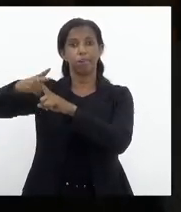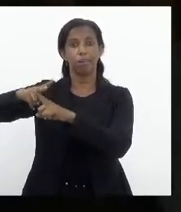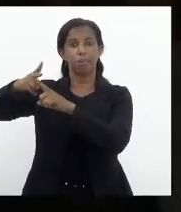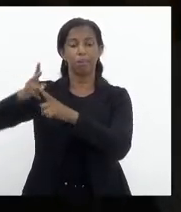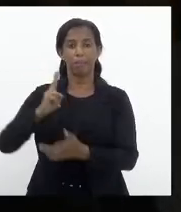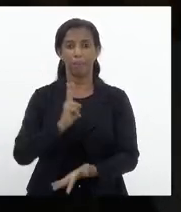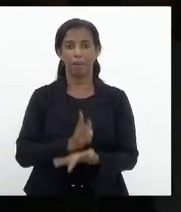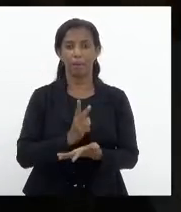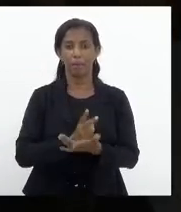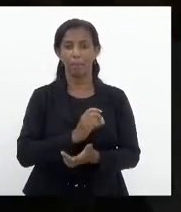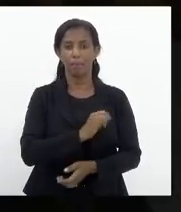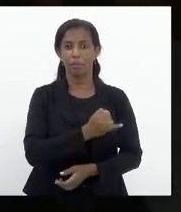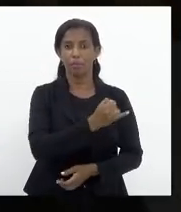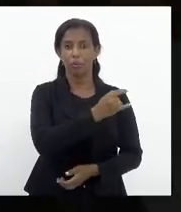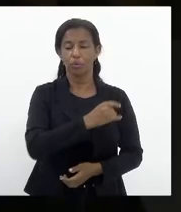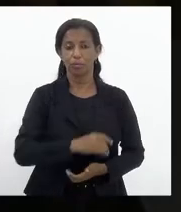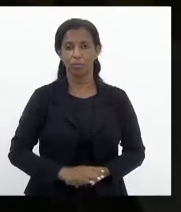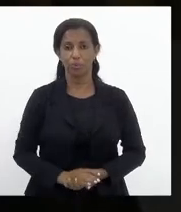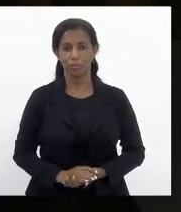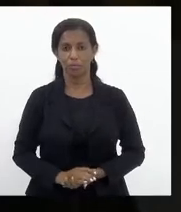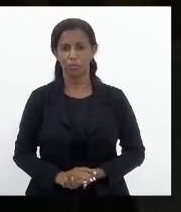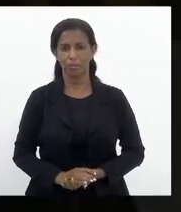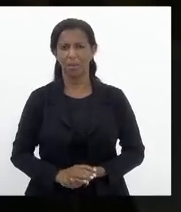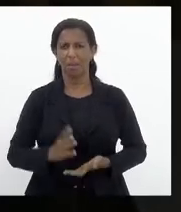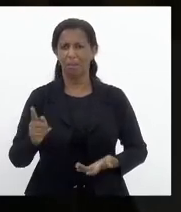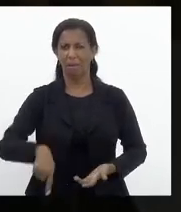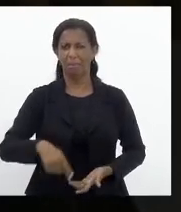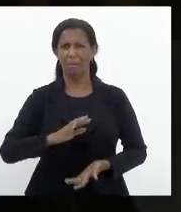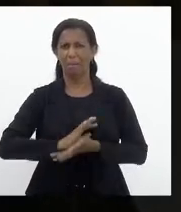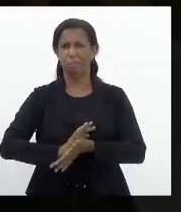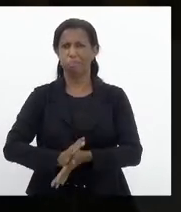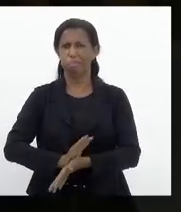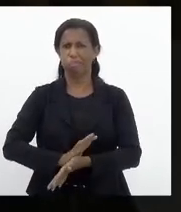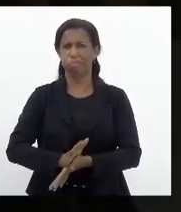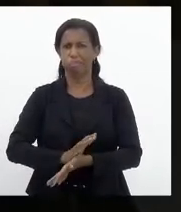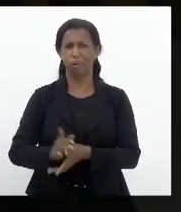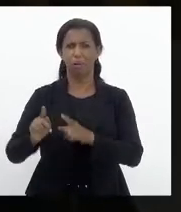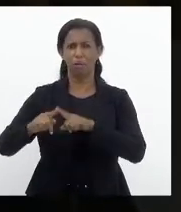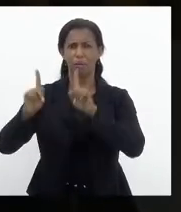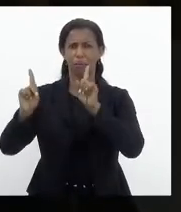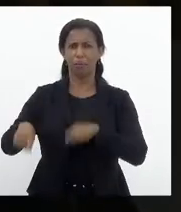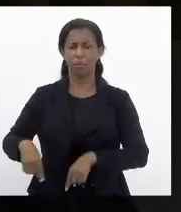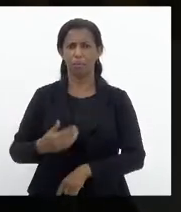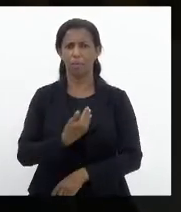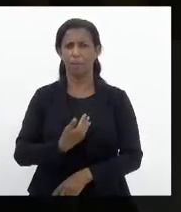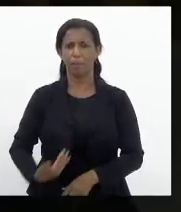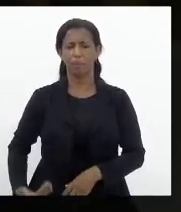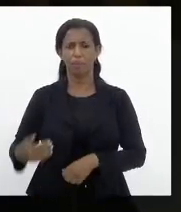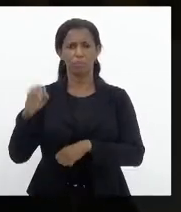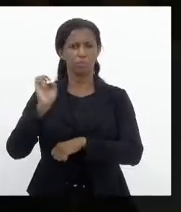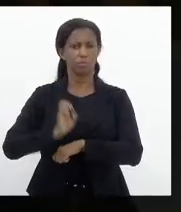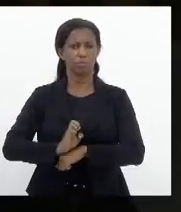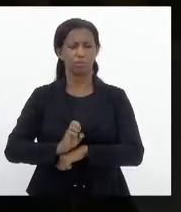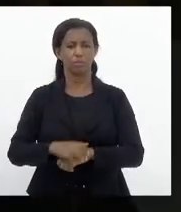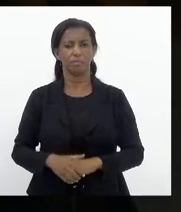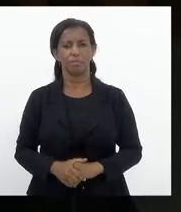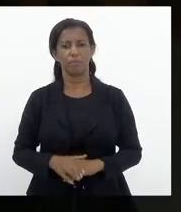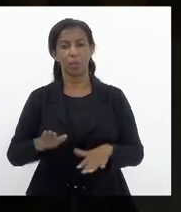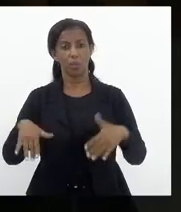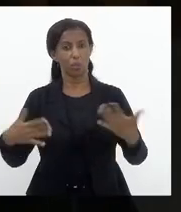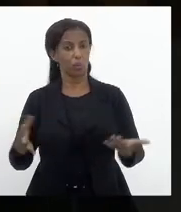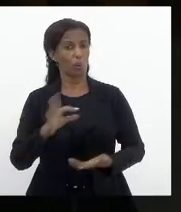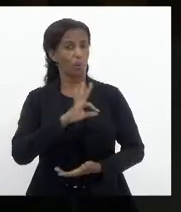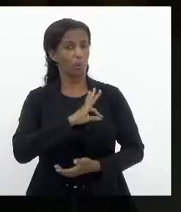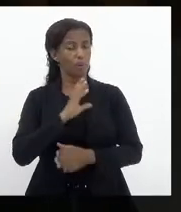inflação. Então, é uma covardia com o funcionalismo público estadual, do qual a